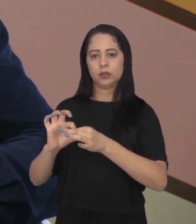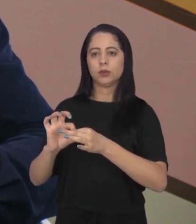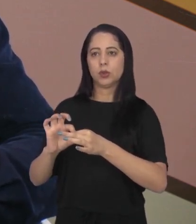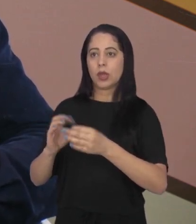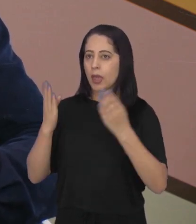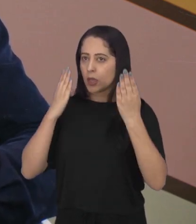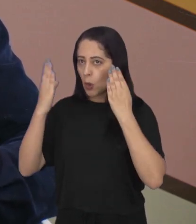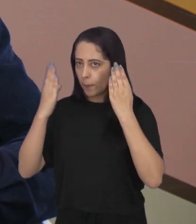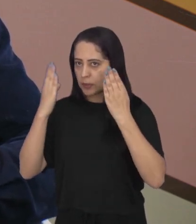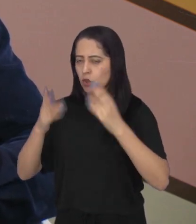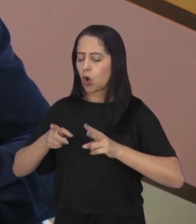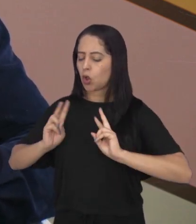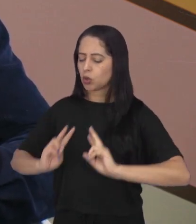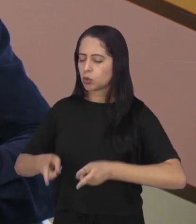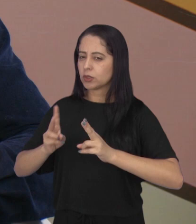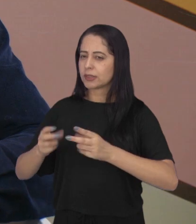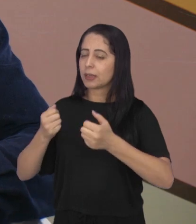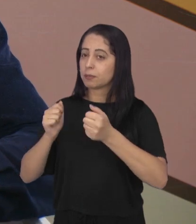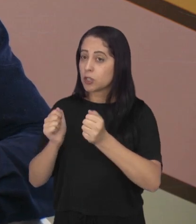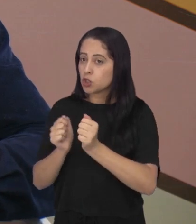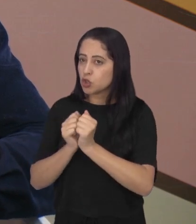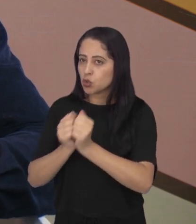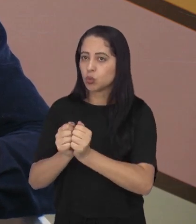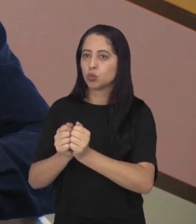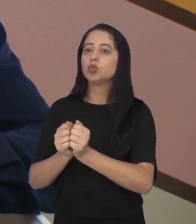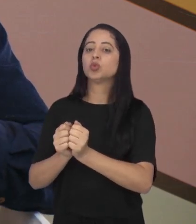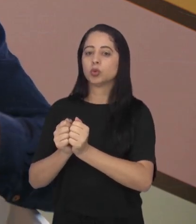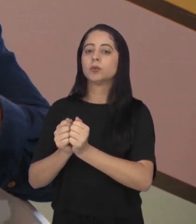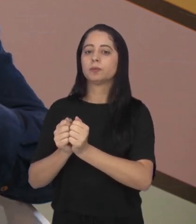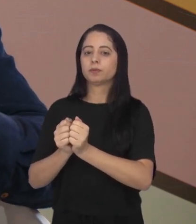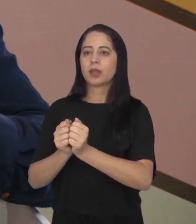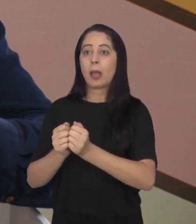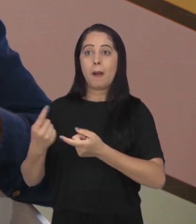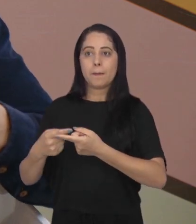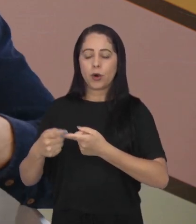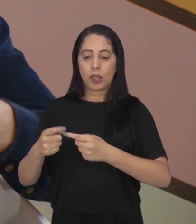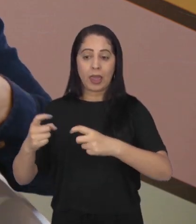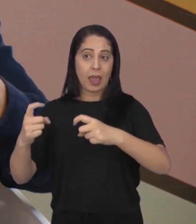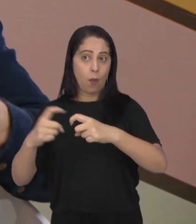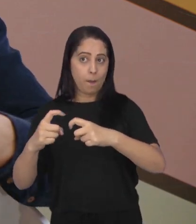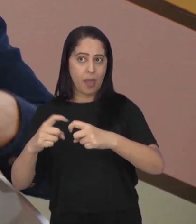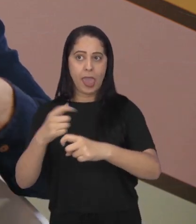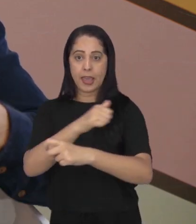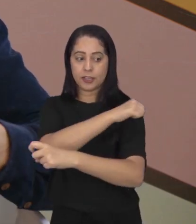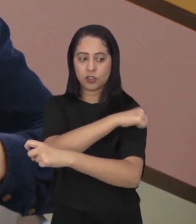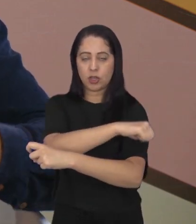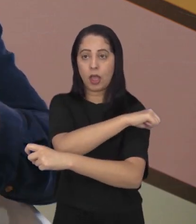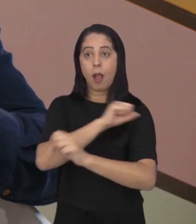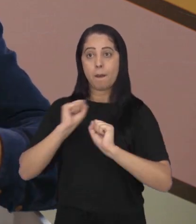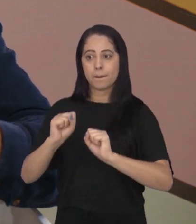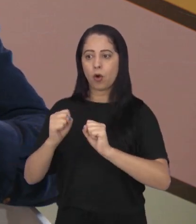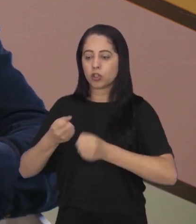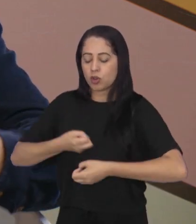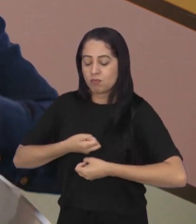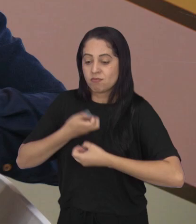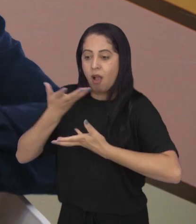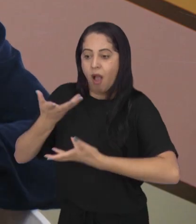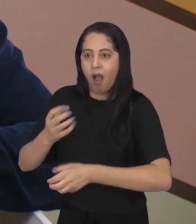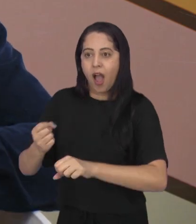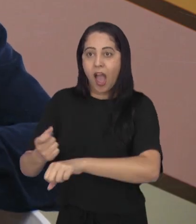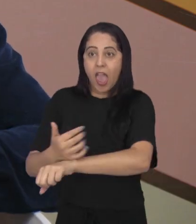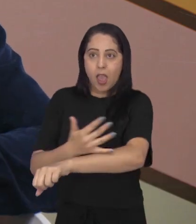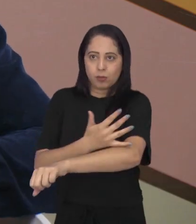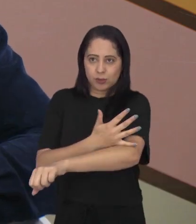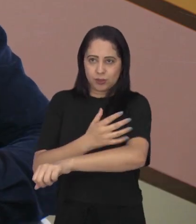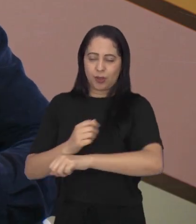a presença ali do psicólogo muitas vezes vejo como um ponto seguro. Aí eles virem a falar e expressarem as emoções